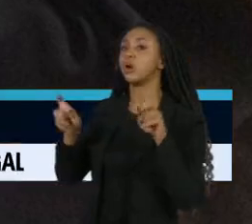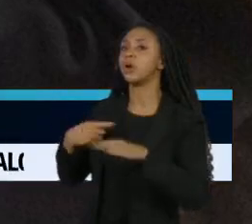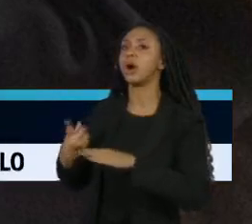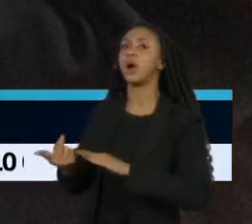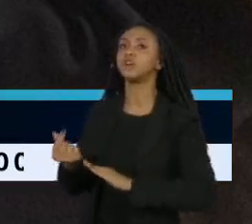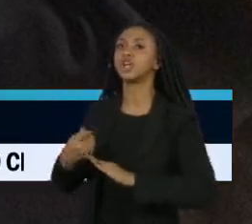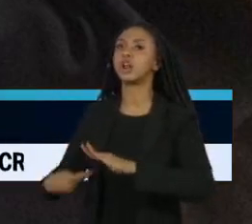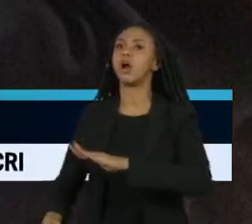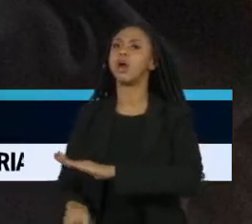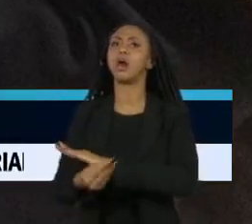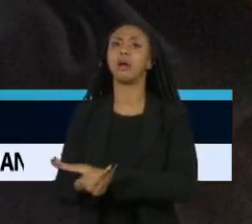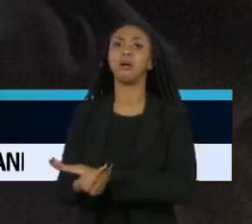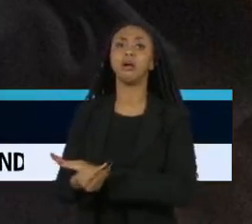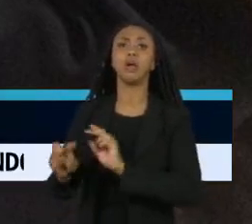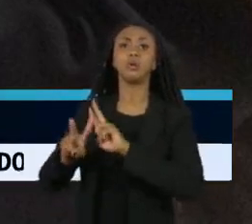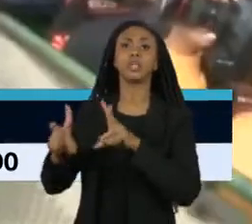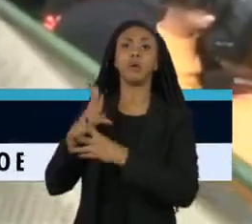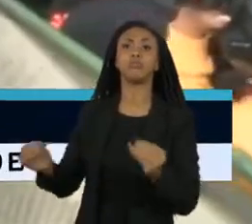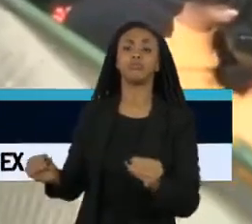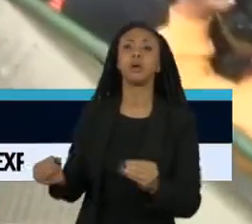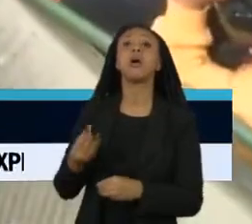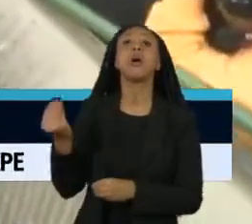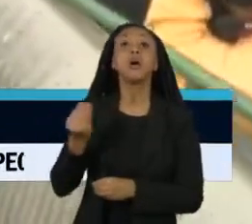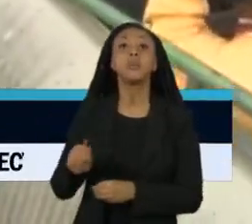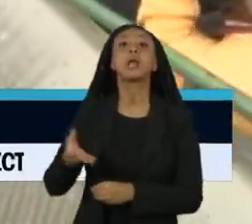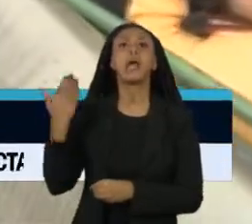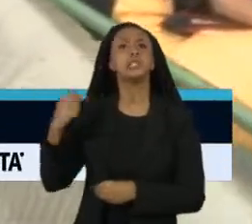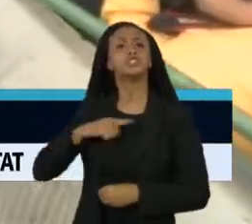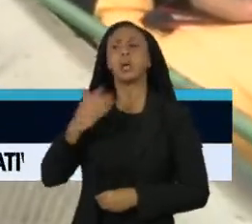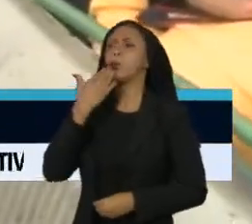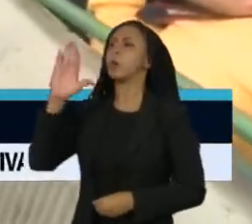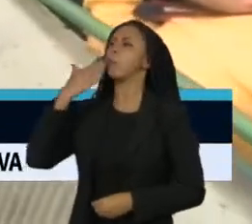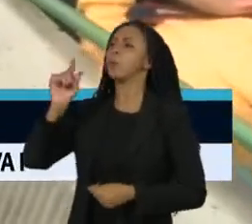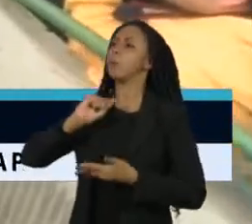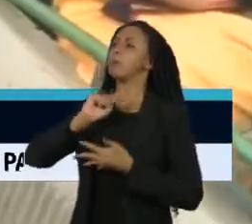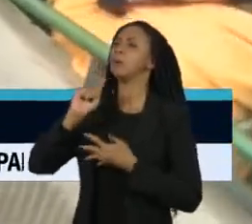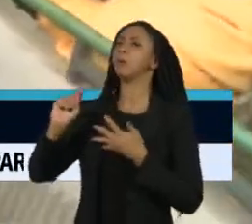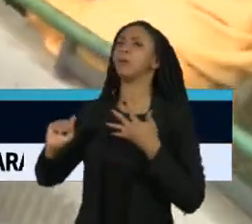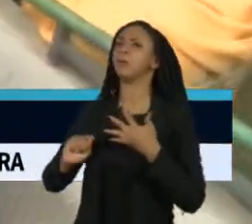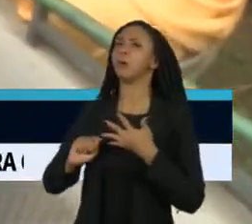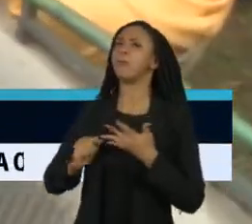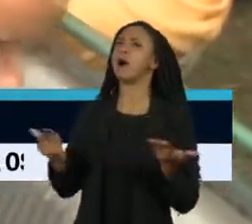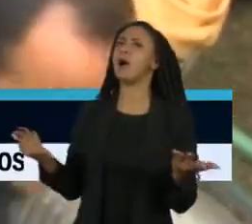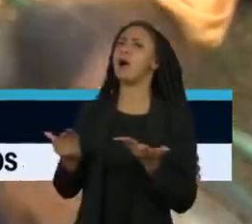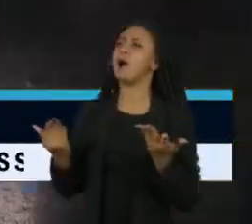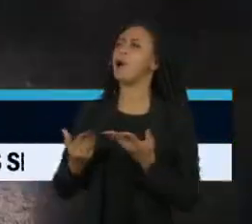desapareceu, até porque várias das aquisições que tinham sido feitas em termos jurídicos estão sendo desfeitas.